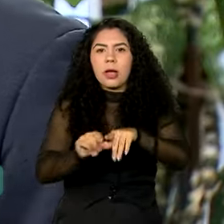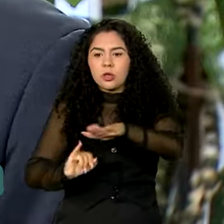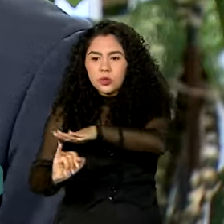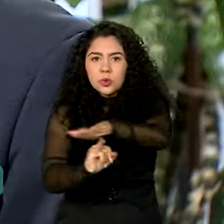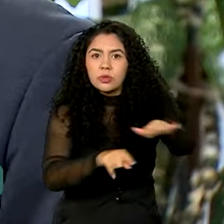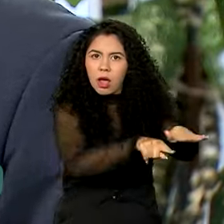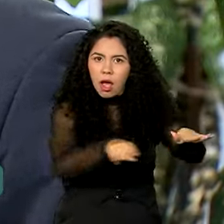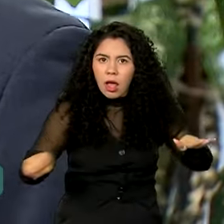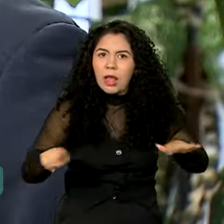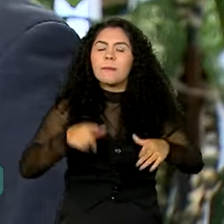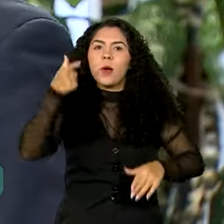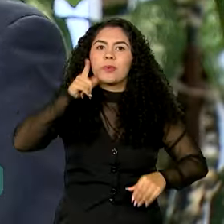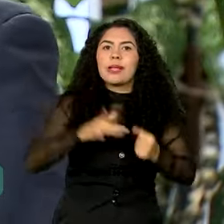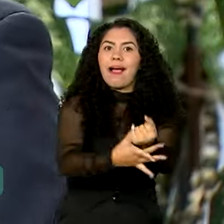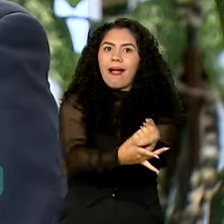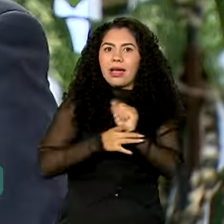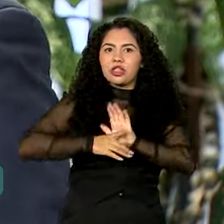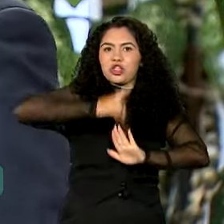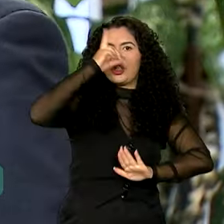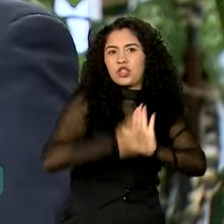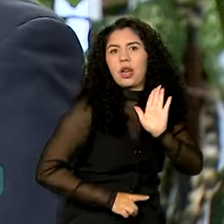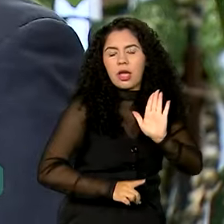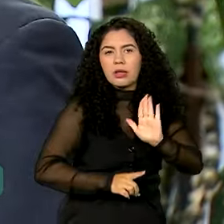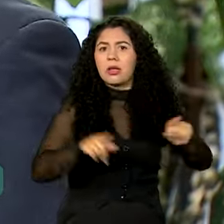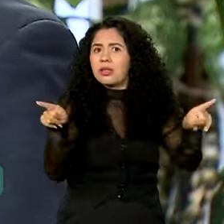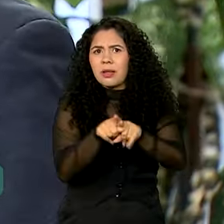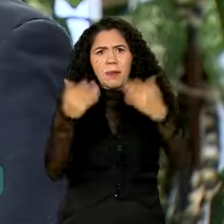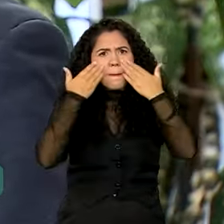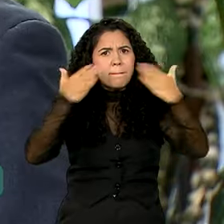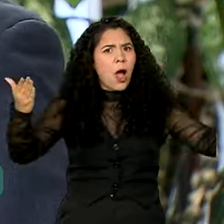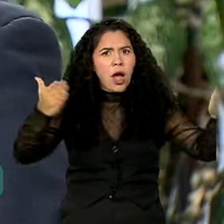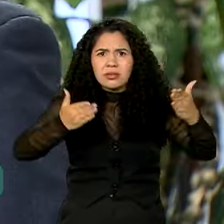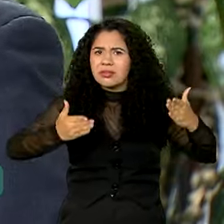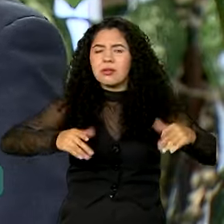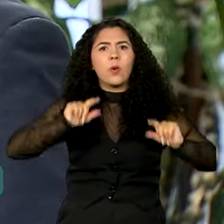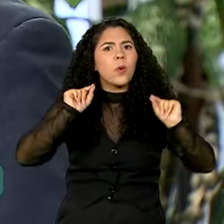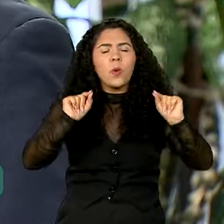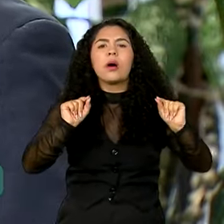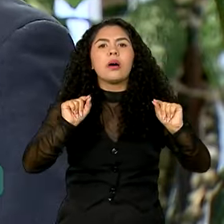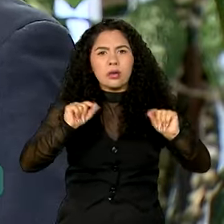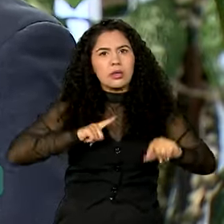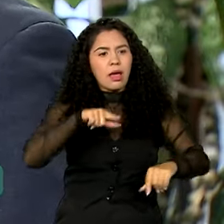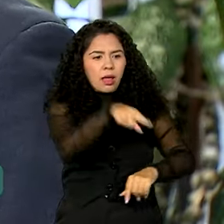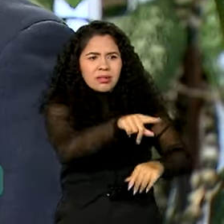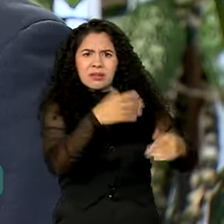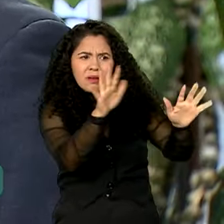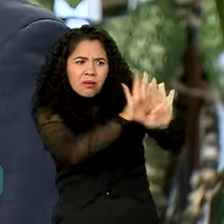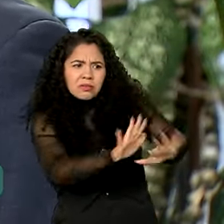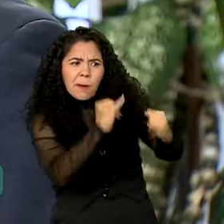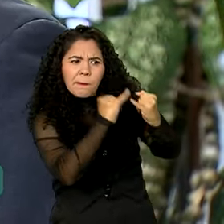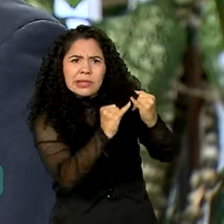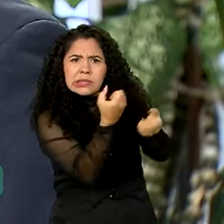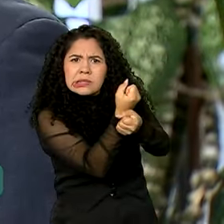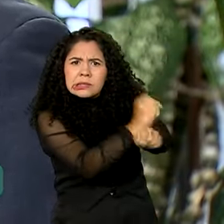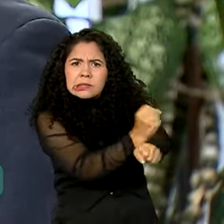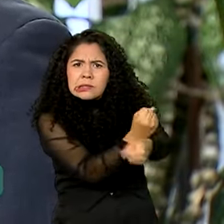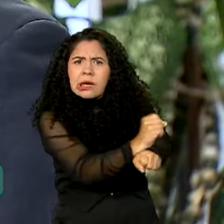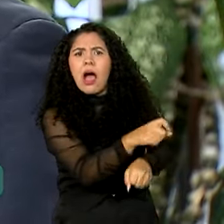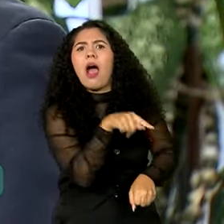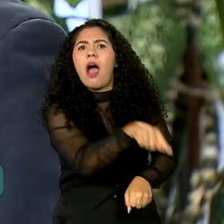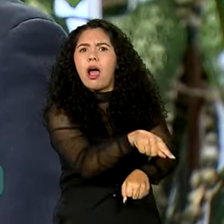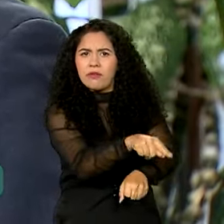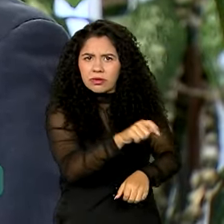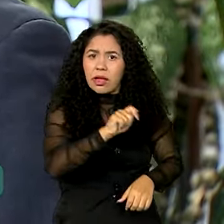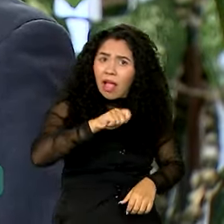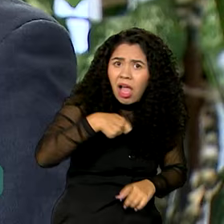direitos por um lado. E ele deixa escancarado o principal motor da exploração do trabalho escravo, que é o fato de